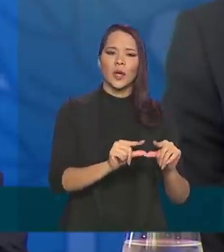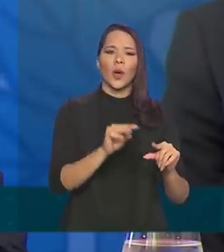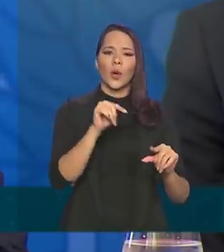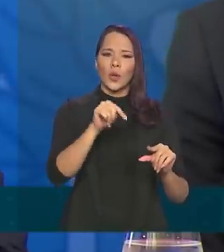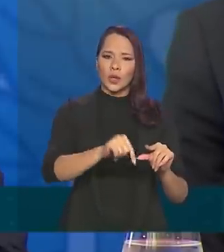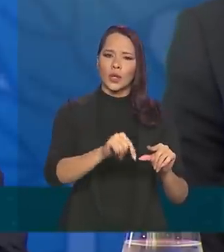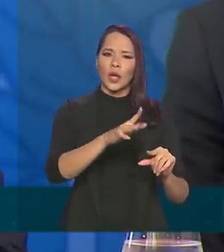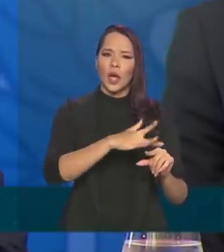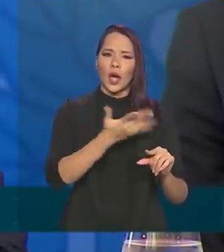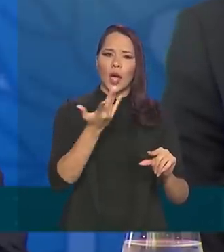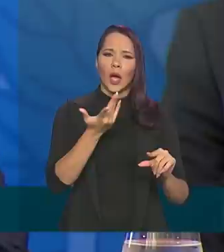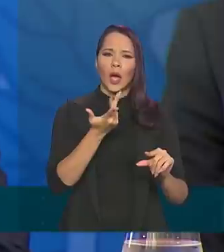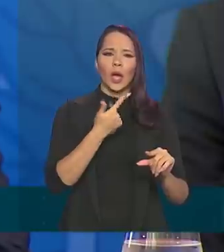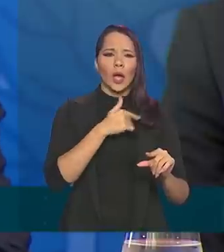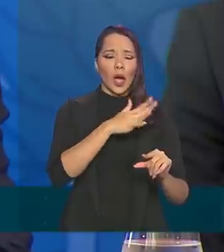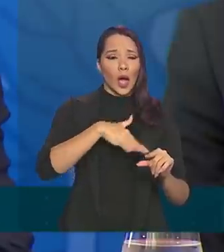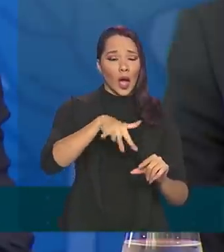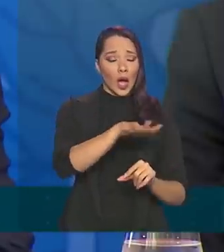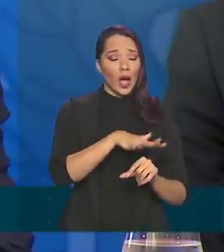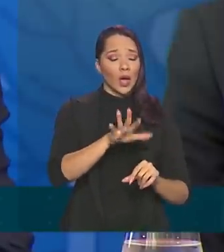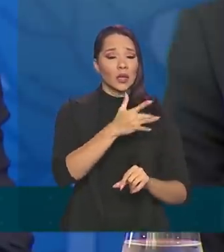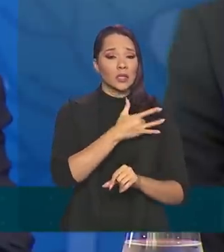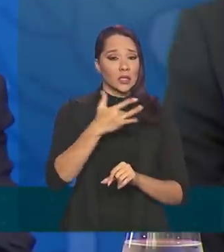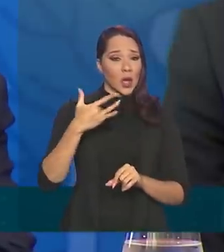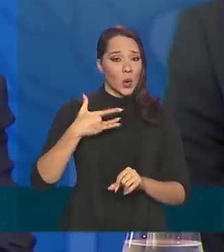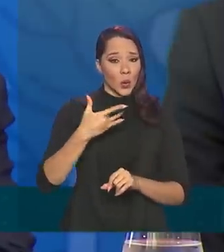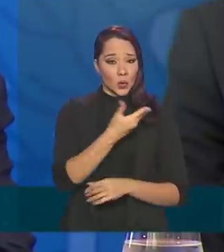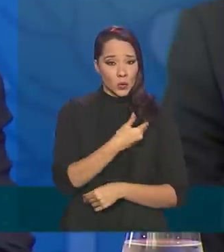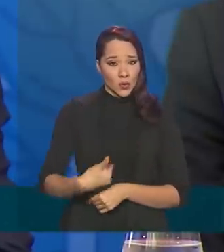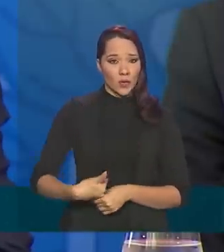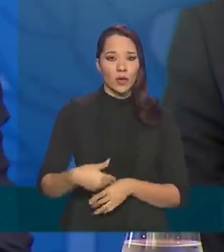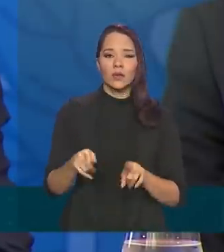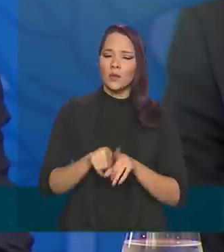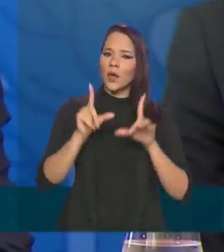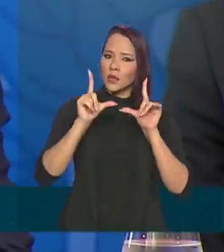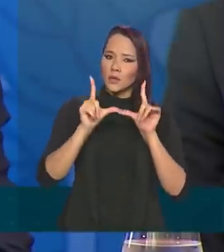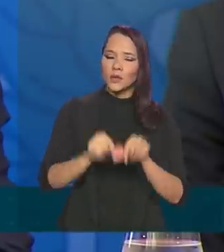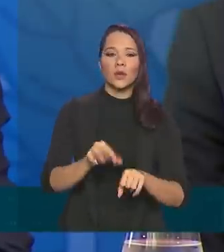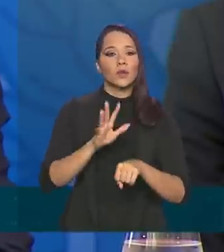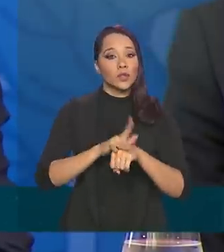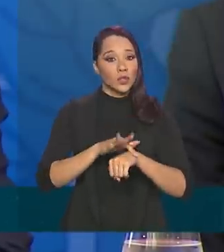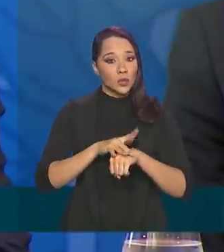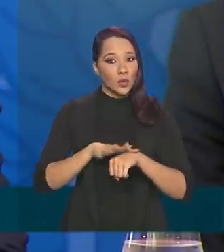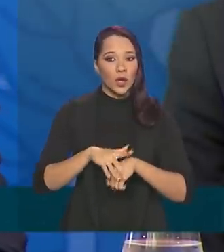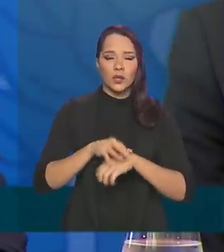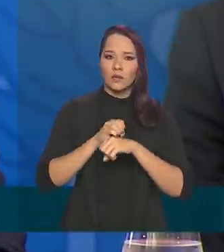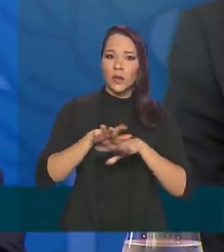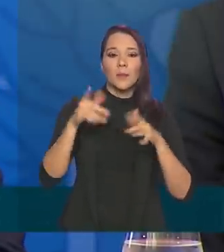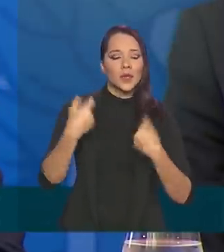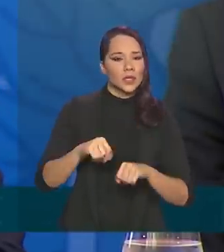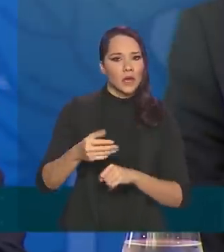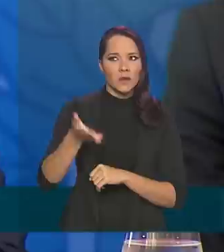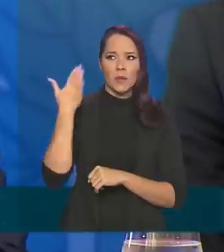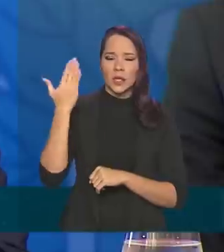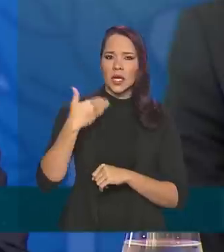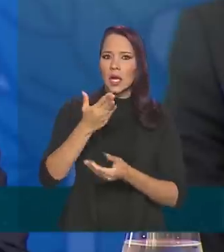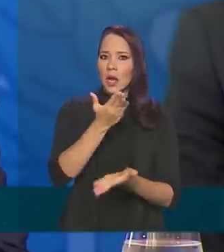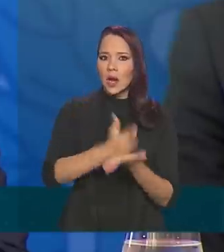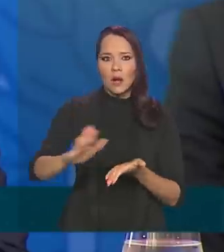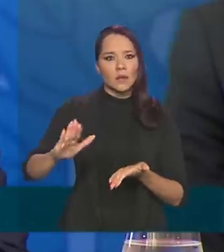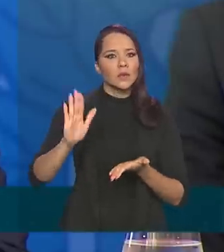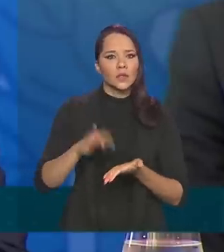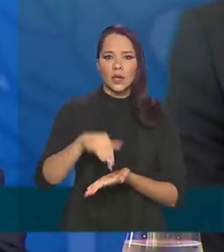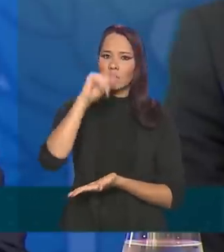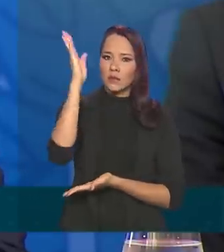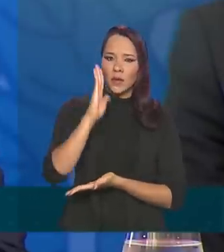sobre a rede de saúde pública. E também diminuição extraordinária de doenças idêmicas que já deveriam ter sido varridas do